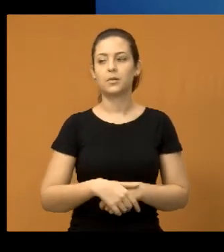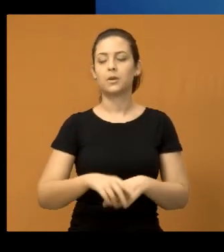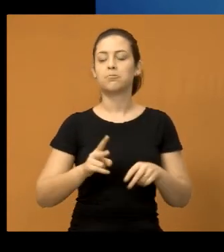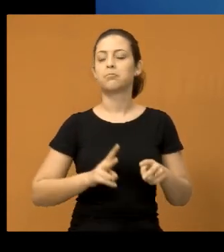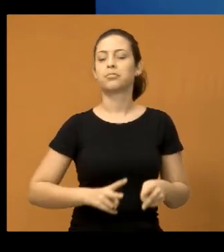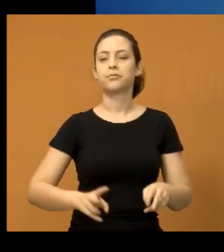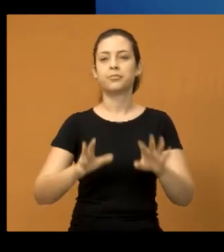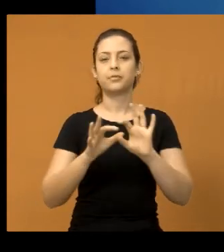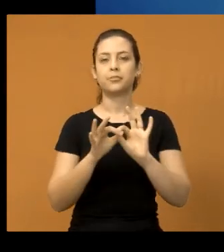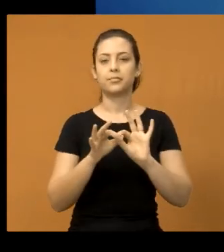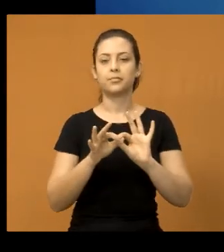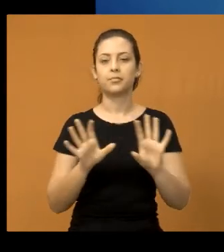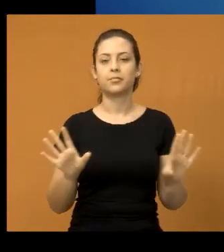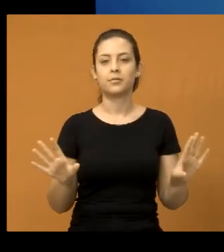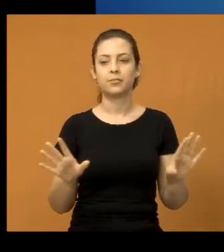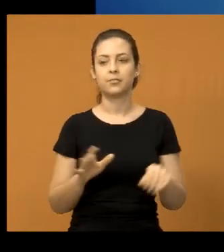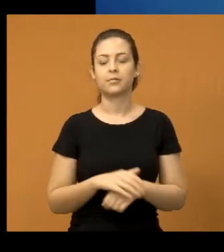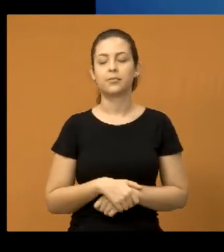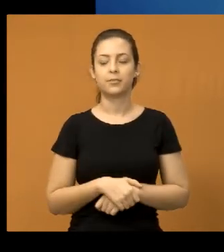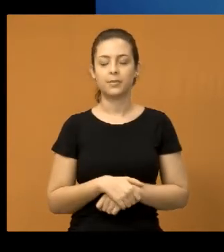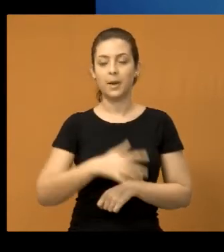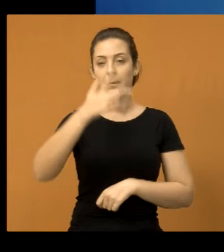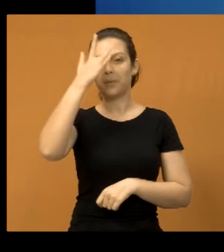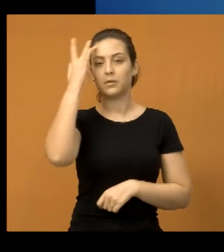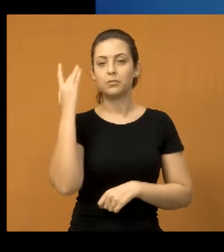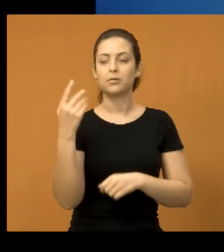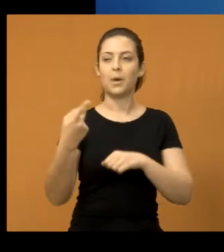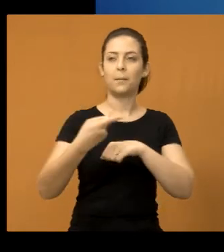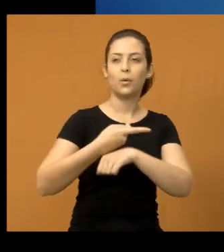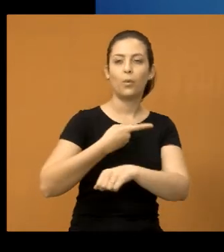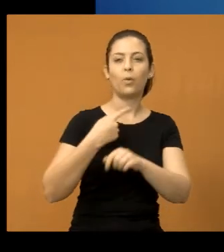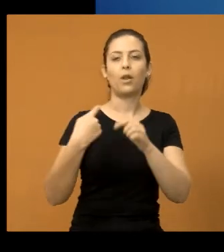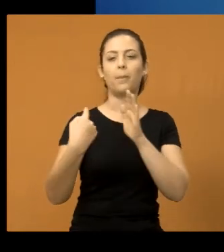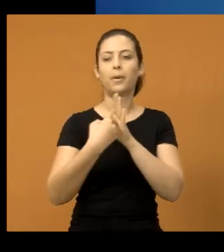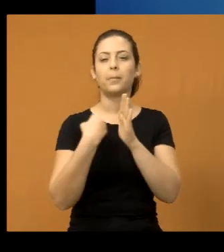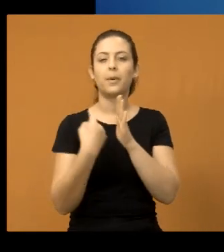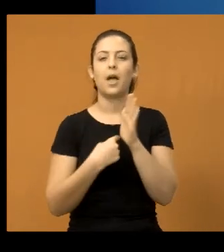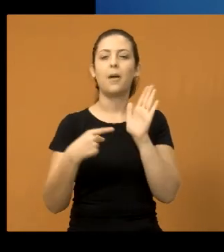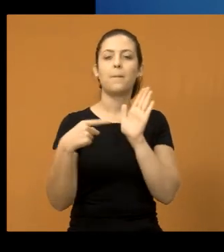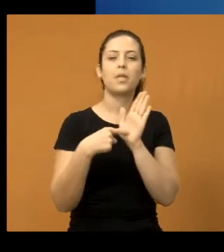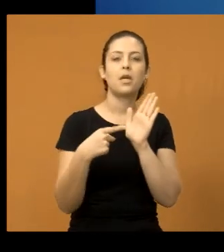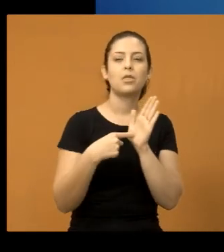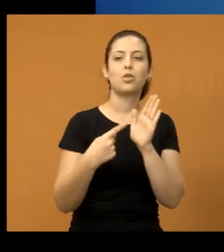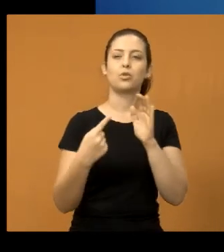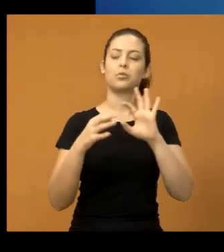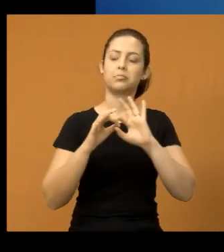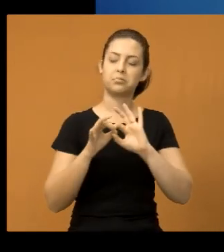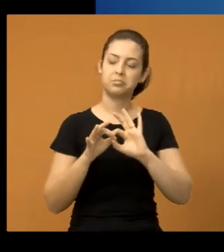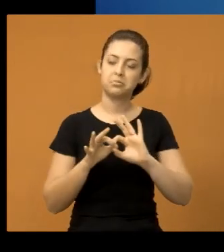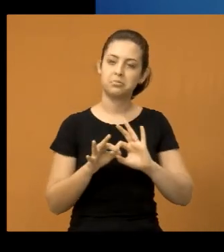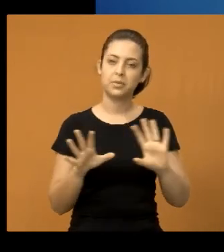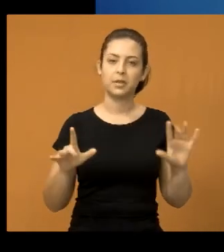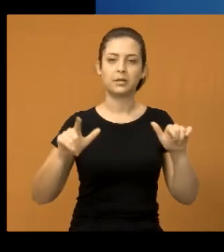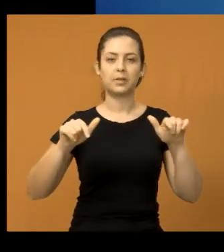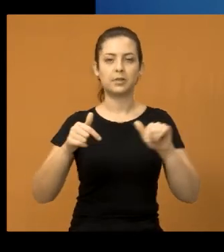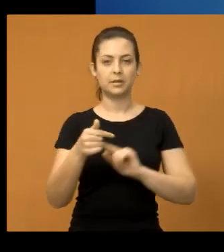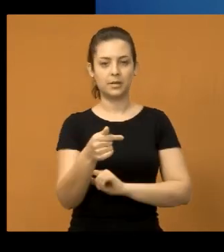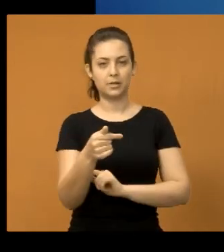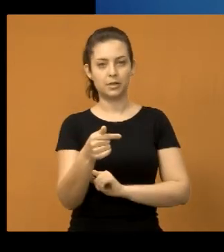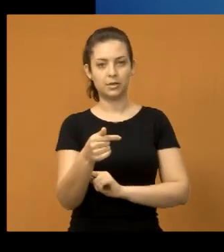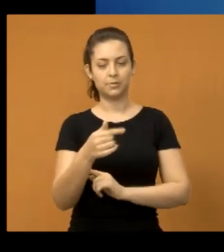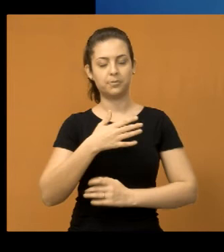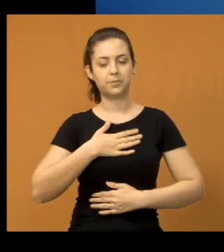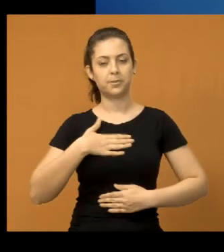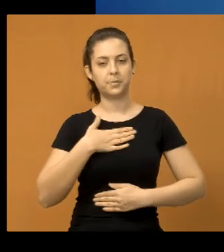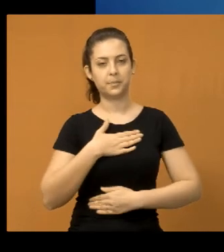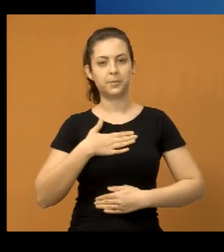à disposição, aquelas pessoas que queiram nos procurar, tem alguma reivindicação a fazer, estaremos à disposição no gabinete 7. Será sempre